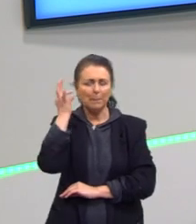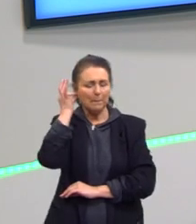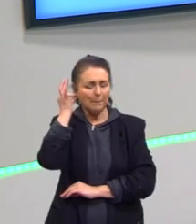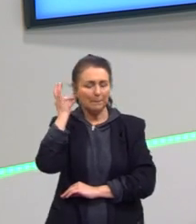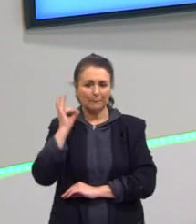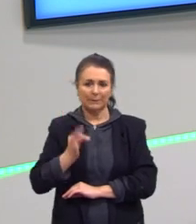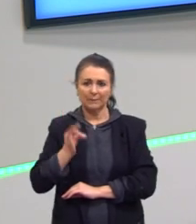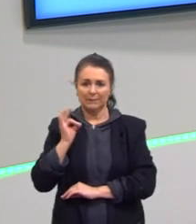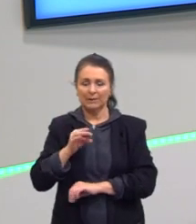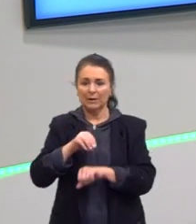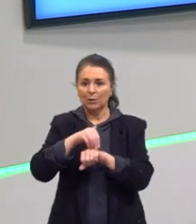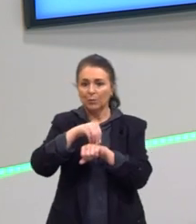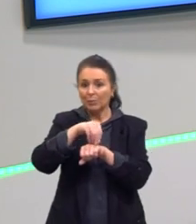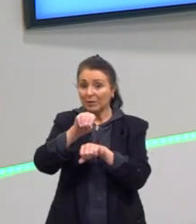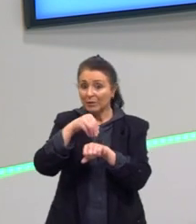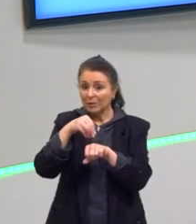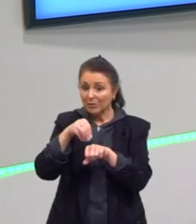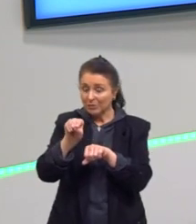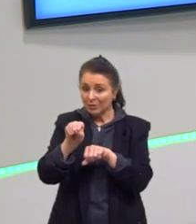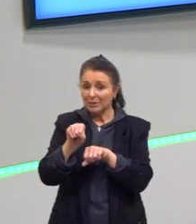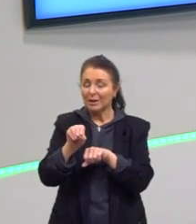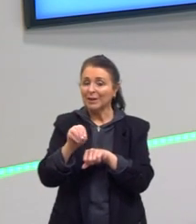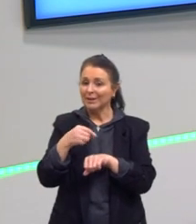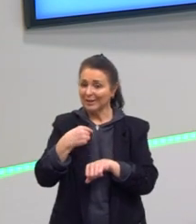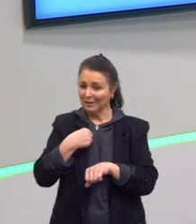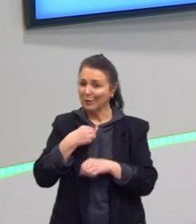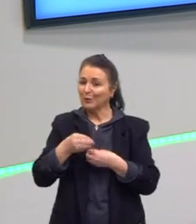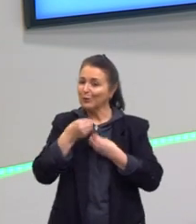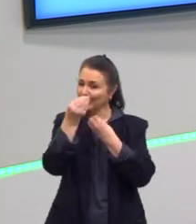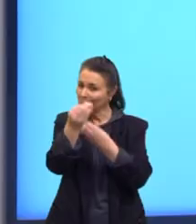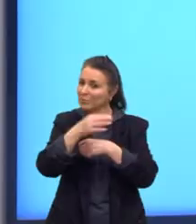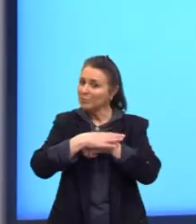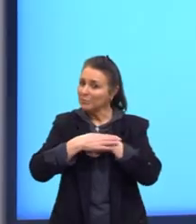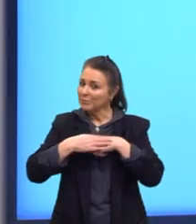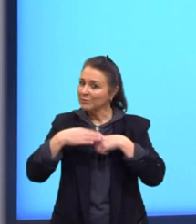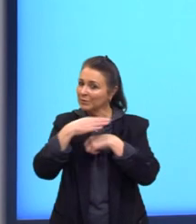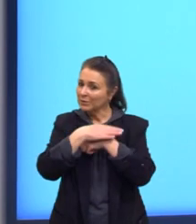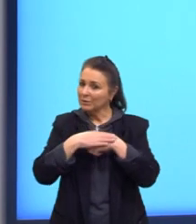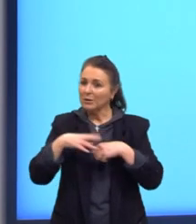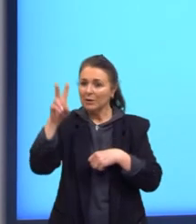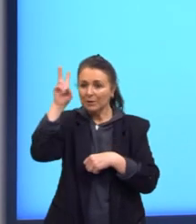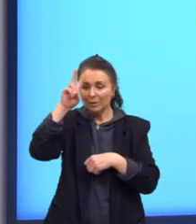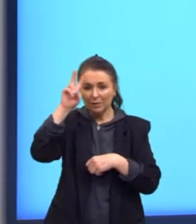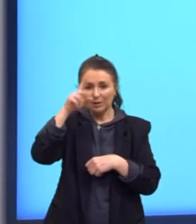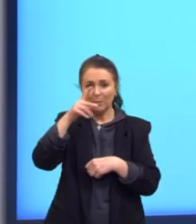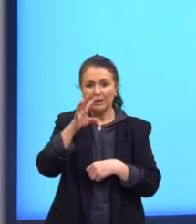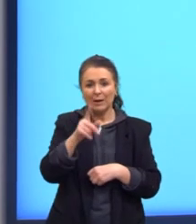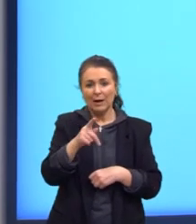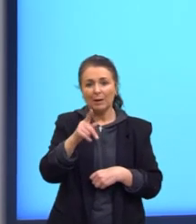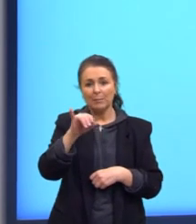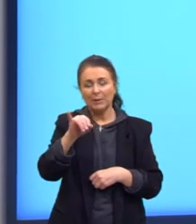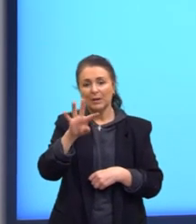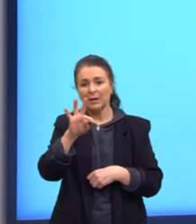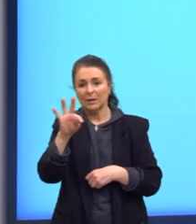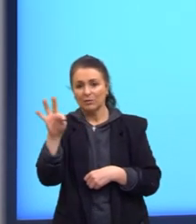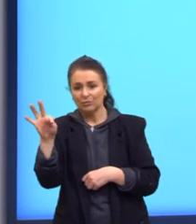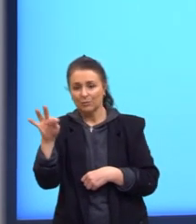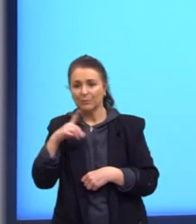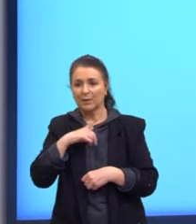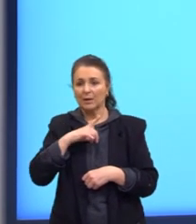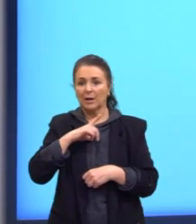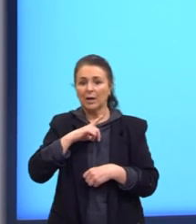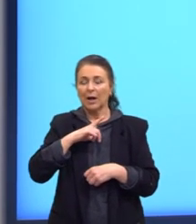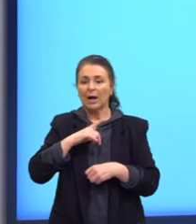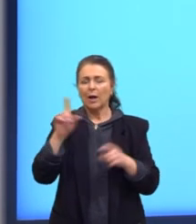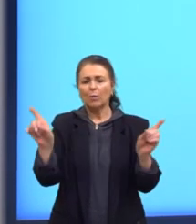É uma indicação que eu dou com muito carinho. Lembrei da Pitty. Trouxe a música Lado de Lá,